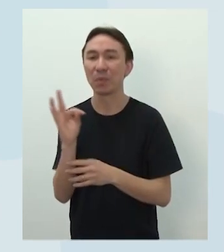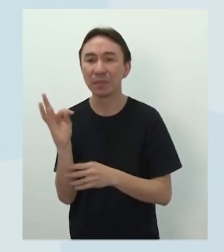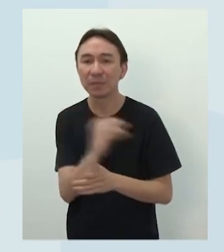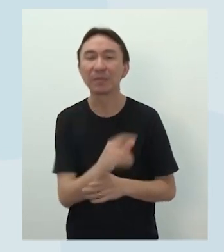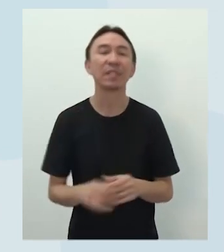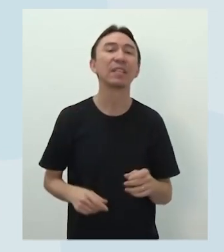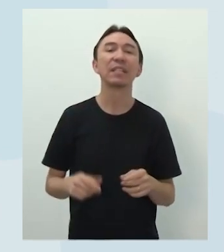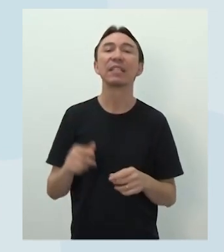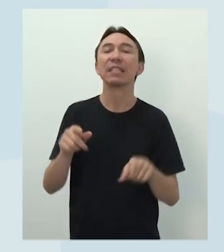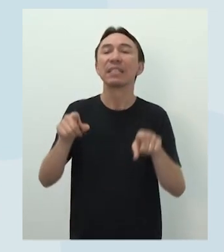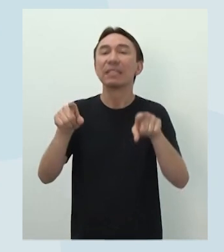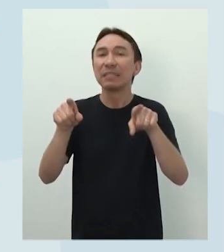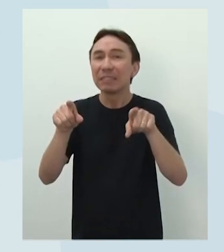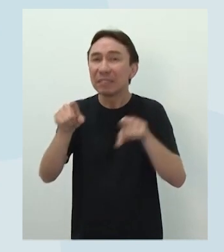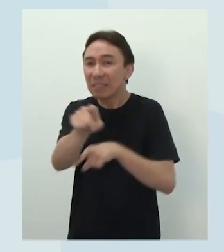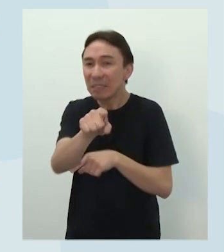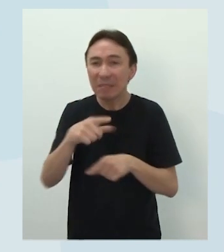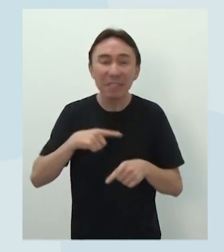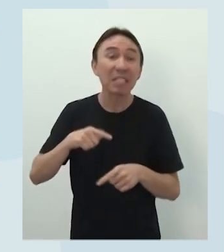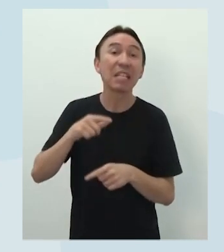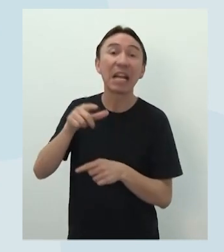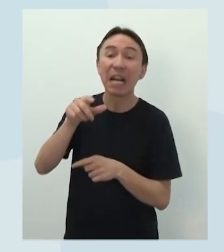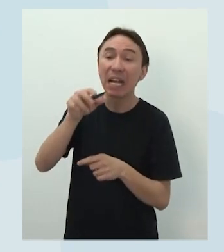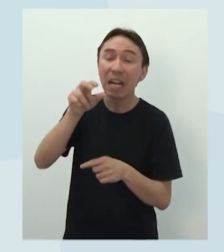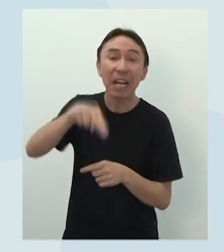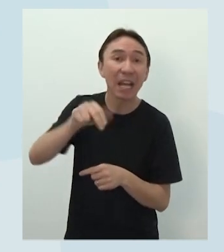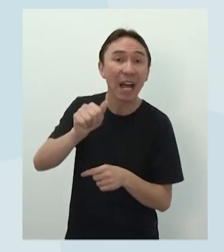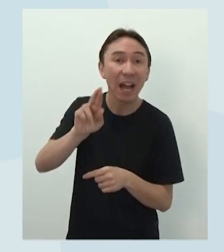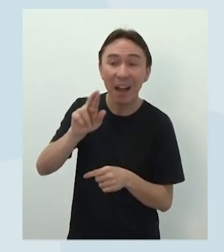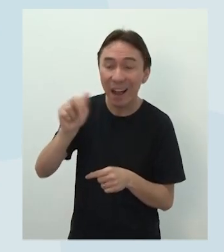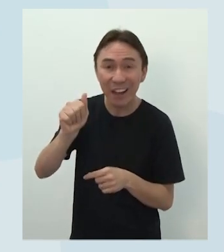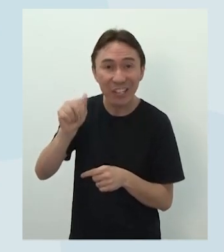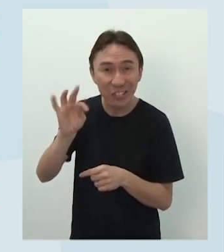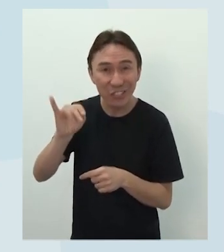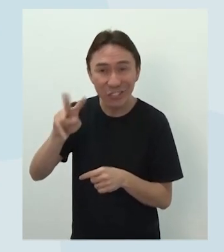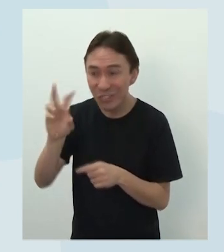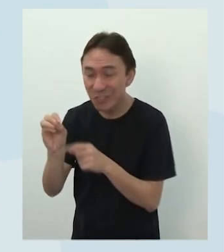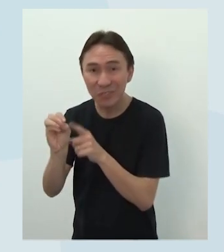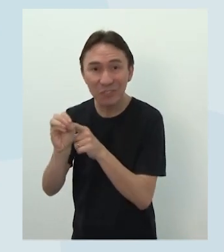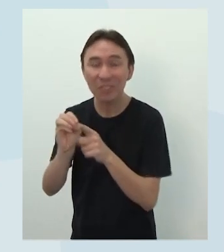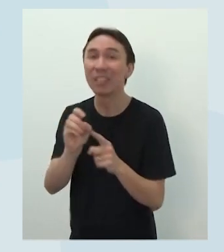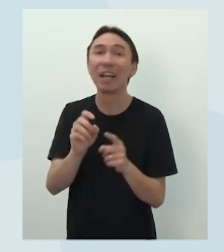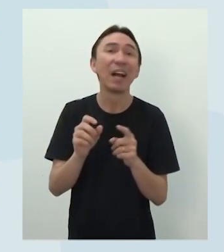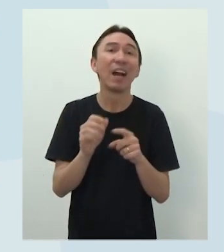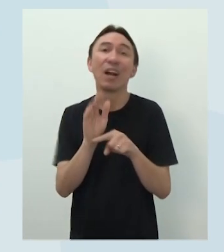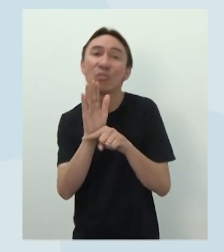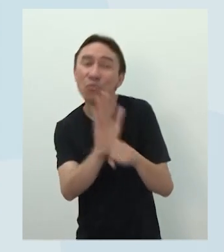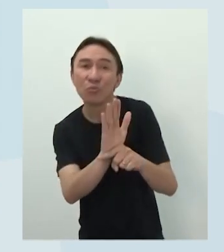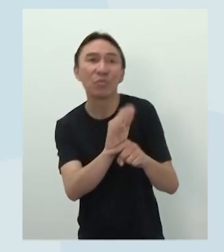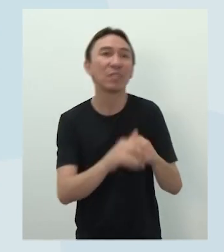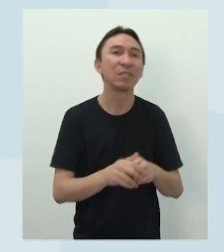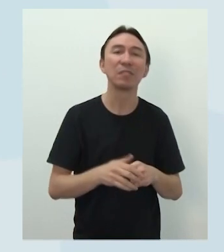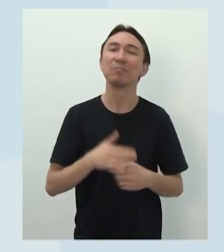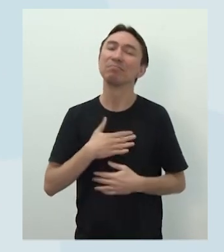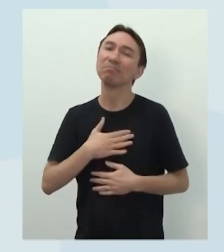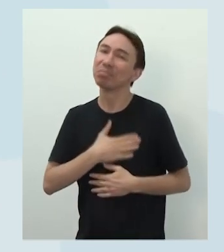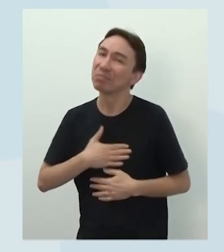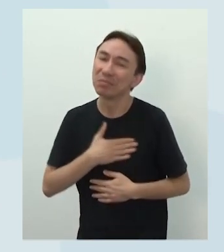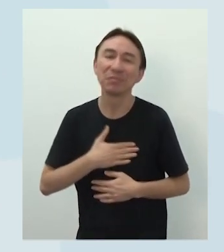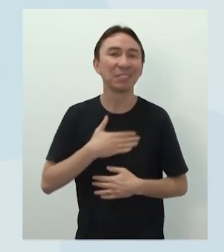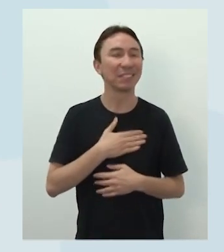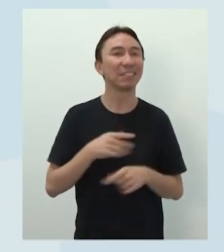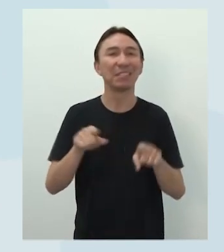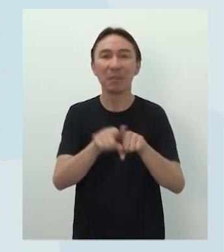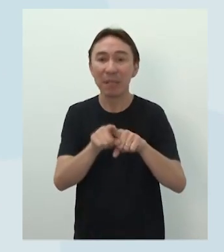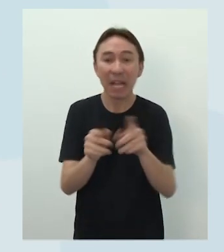Textos advindos deste tipo têm função social de proporcionar prazer e desenvolver a sensibilidade artística. Gente, quando